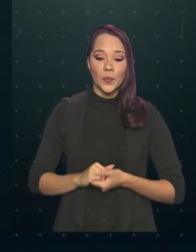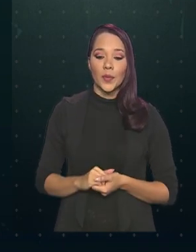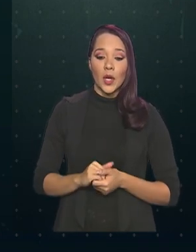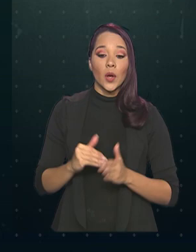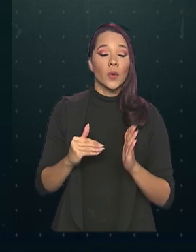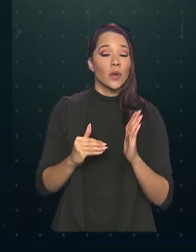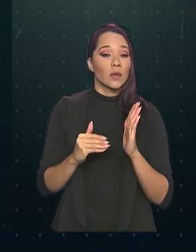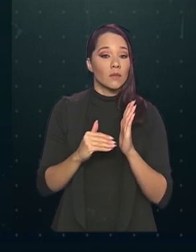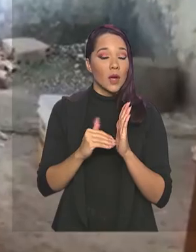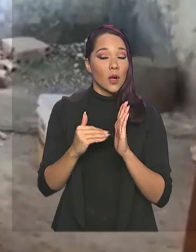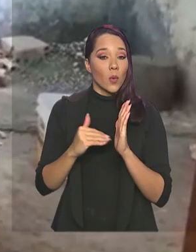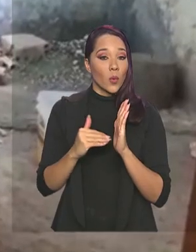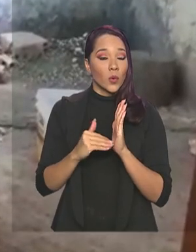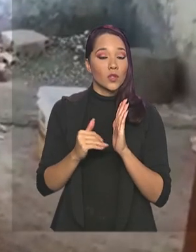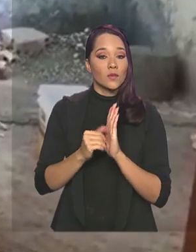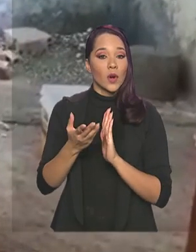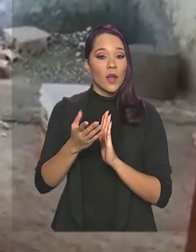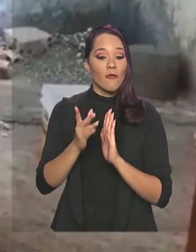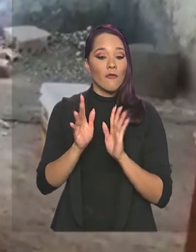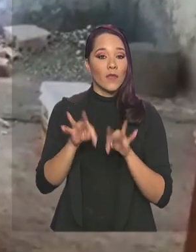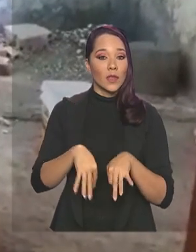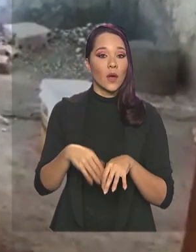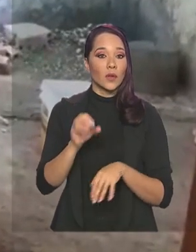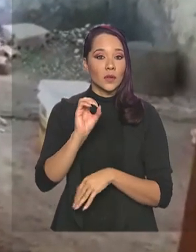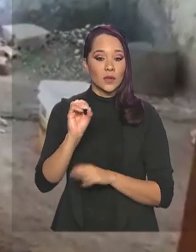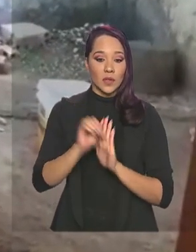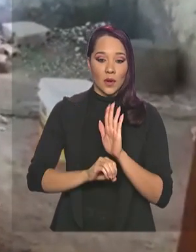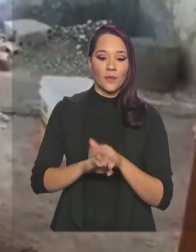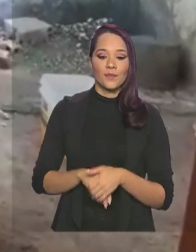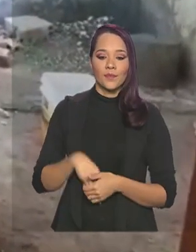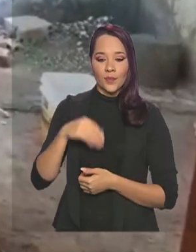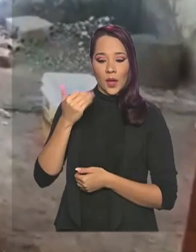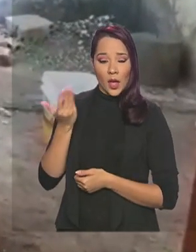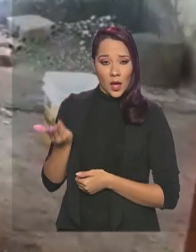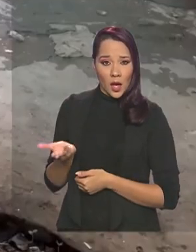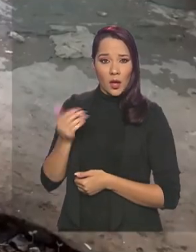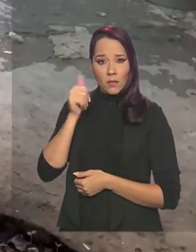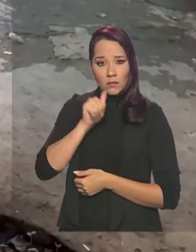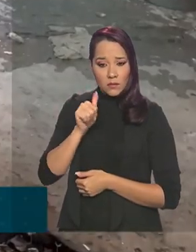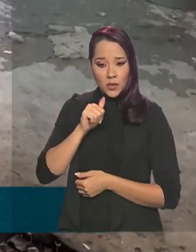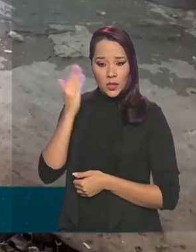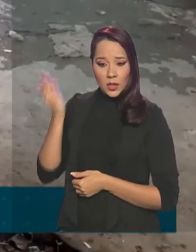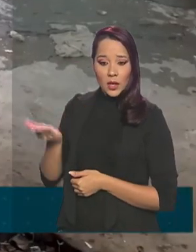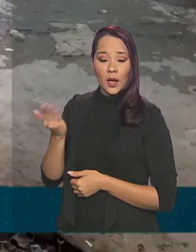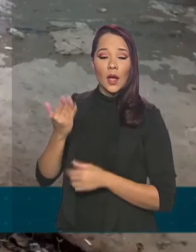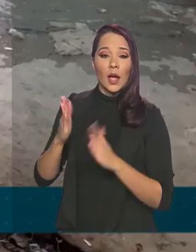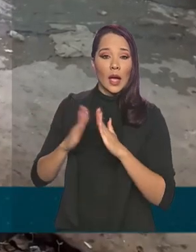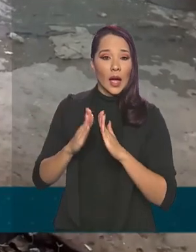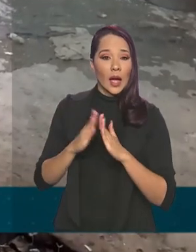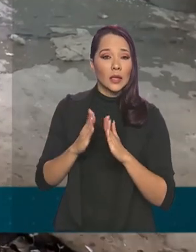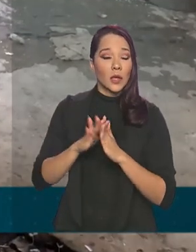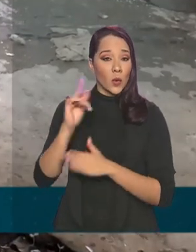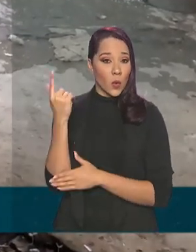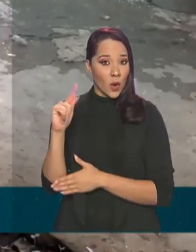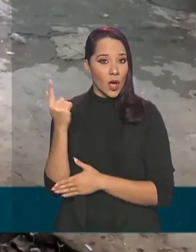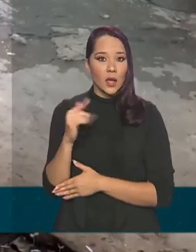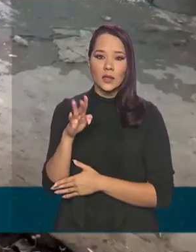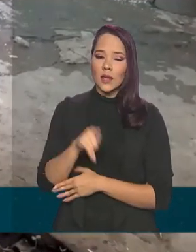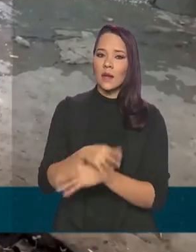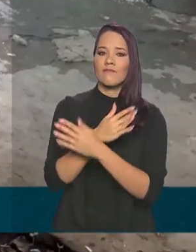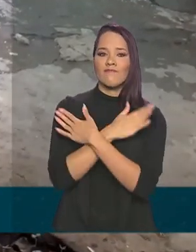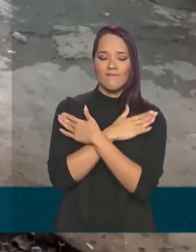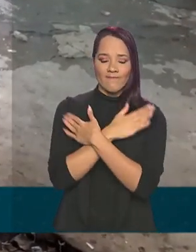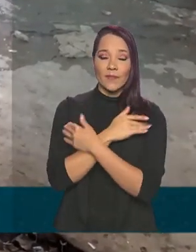terminado em zero. Érica mora no Jardim Gá, em Goiás, tem três filhos e está desempregada.